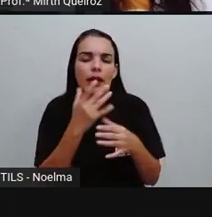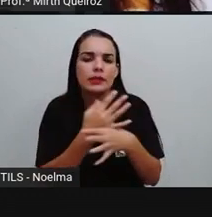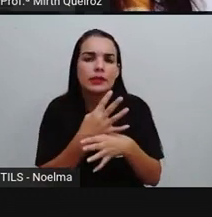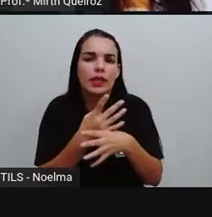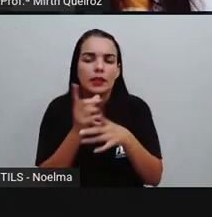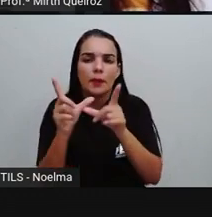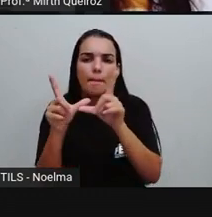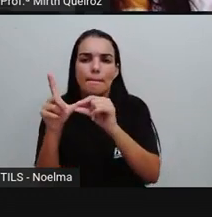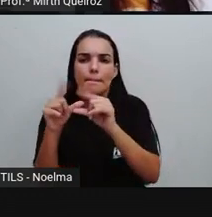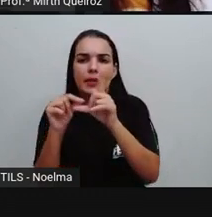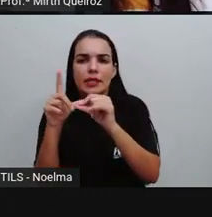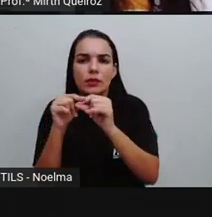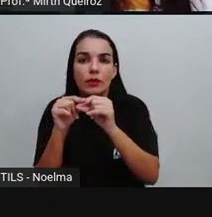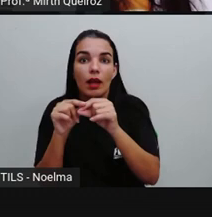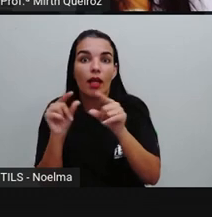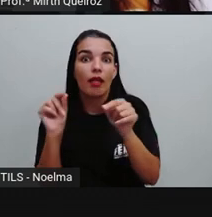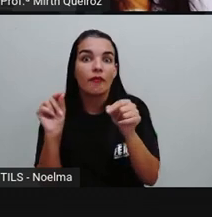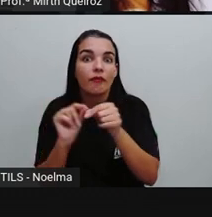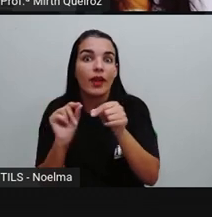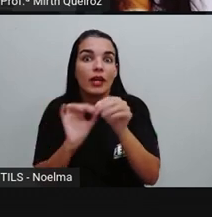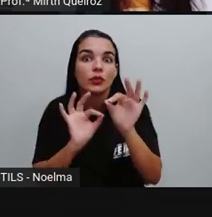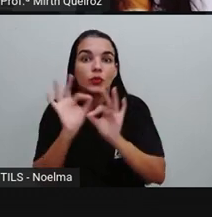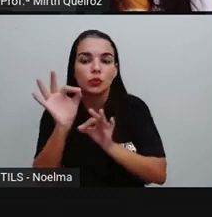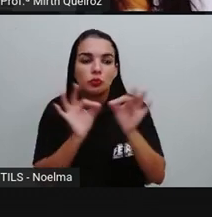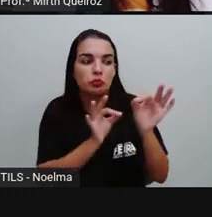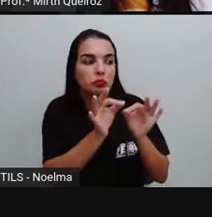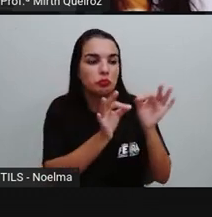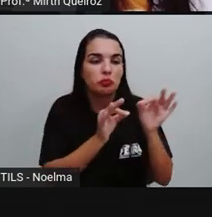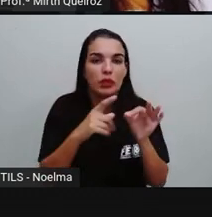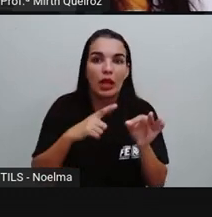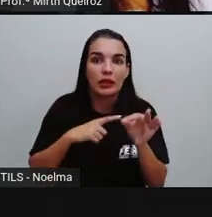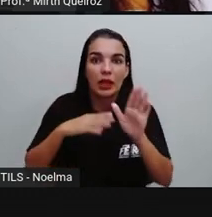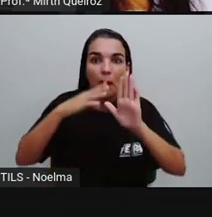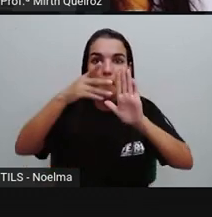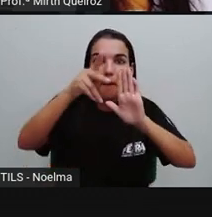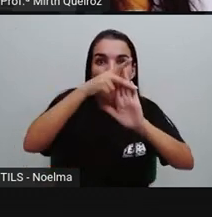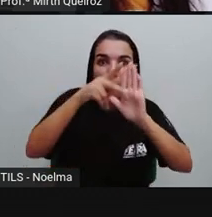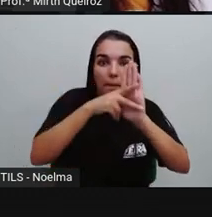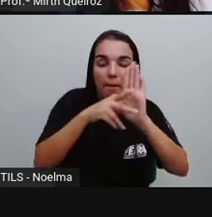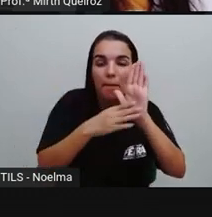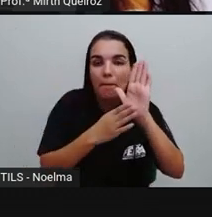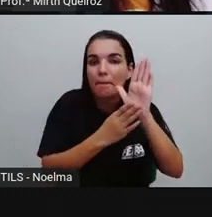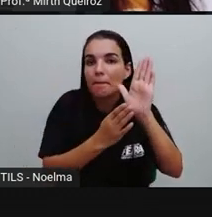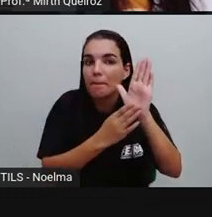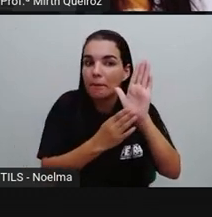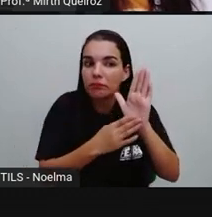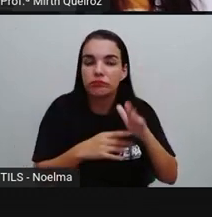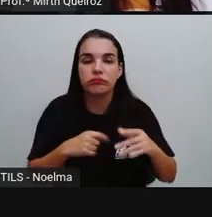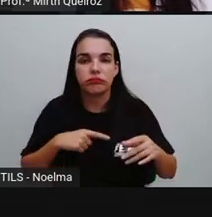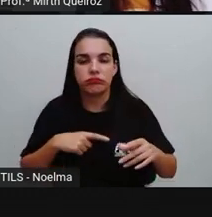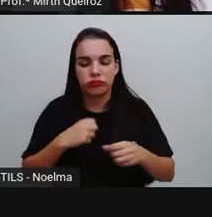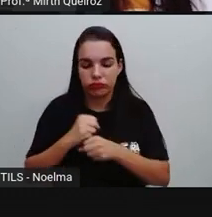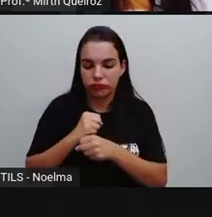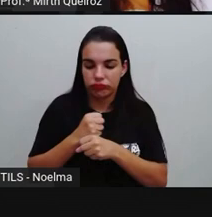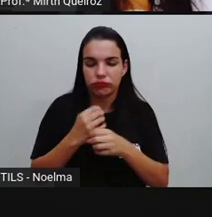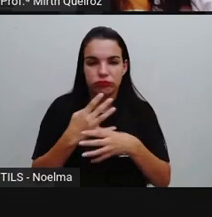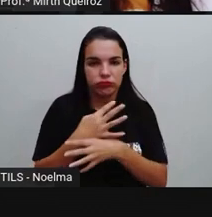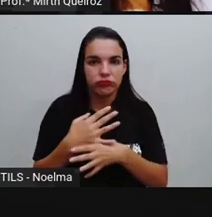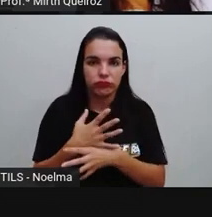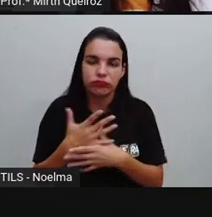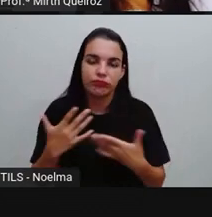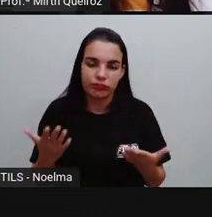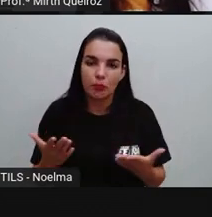que foi toda arquitetada, Brasília, se tinha um planejamento, se construir uma cidade. Mas isso não acontece sempre.